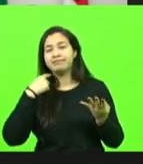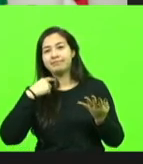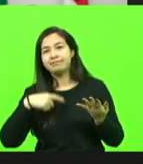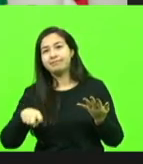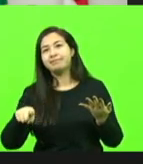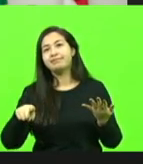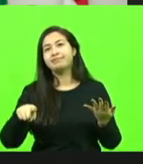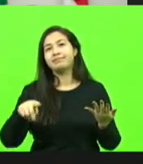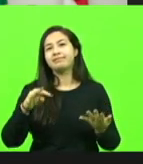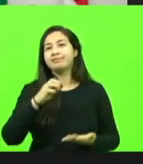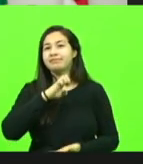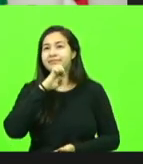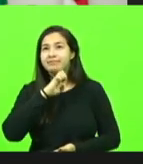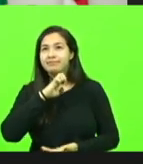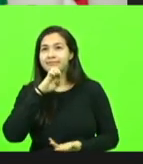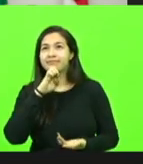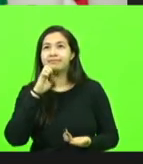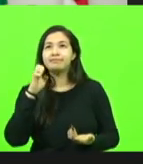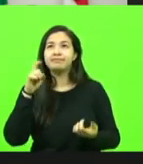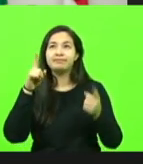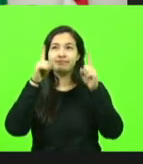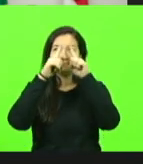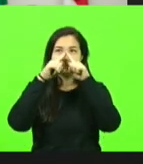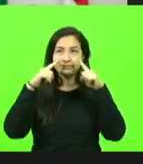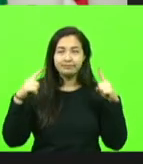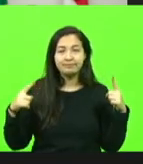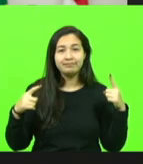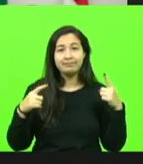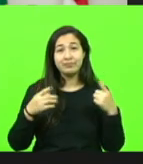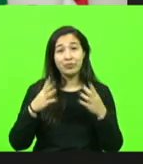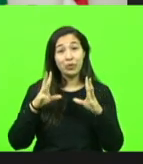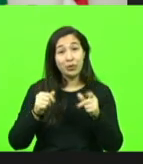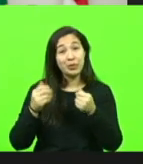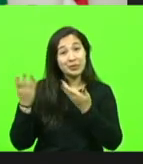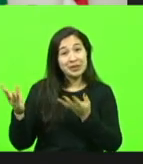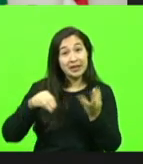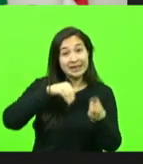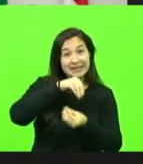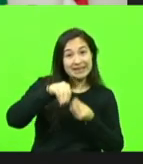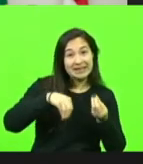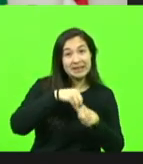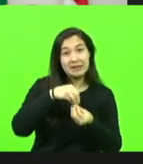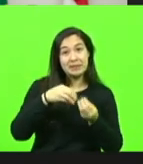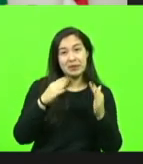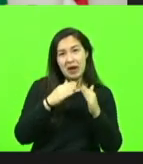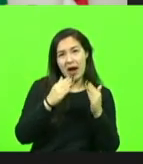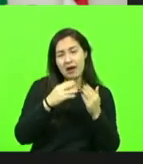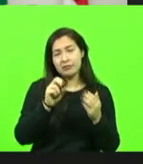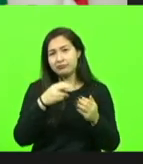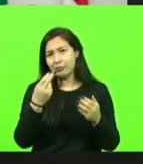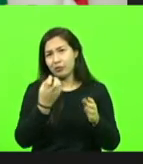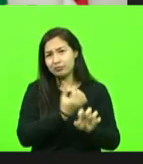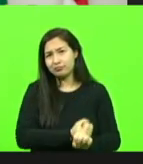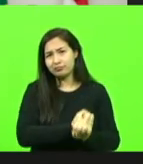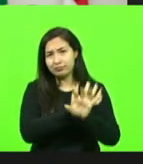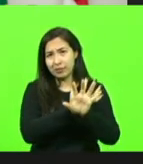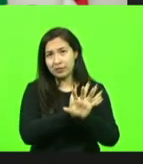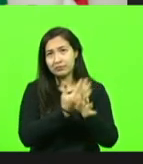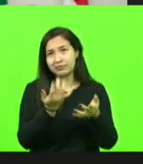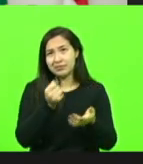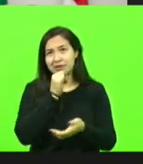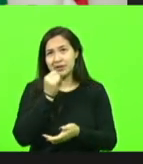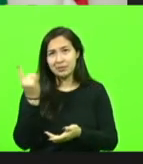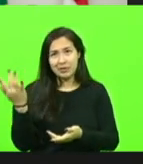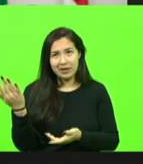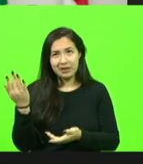Felipe Estevam, deputado Neudir Sareta, e que também eles outros, assim como Adrianinho ali, está